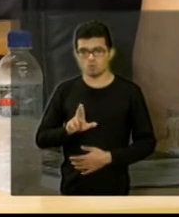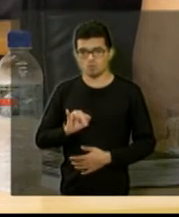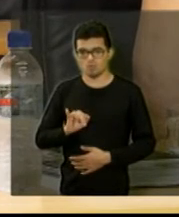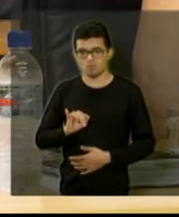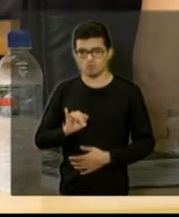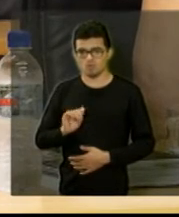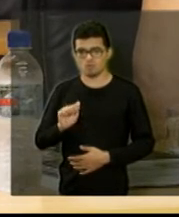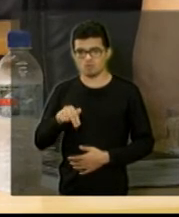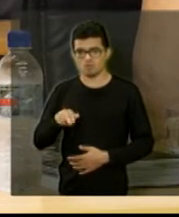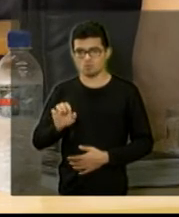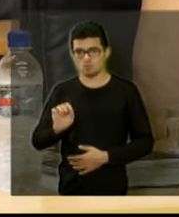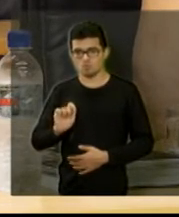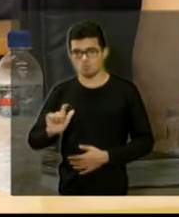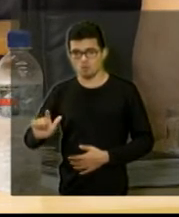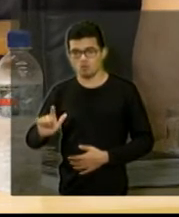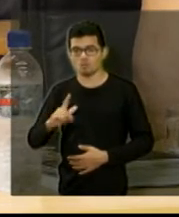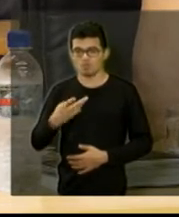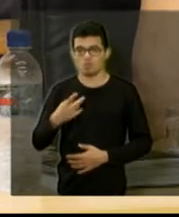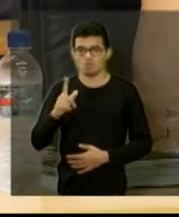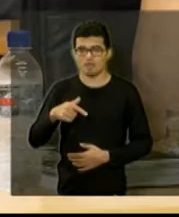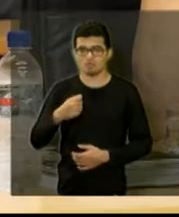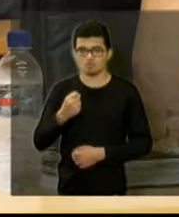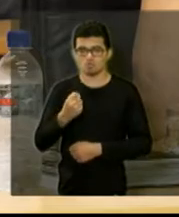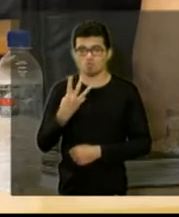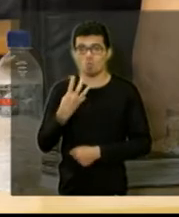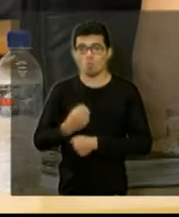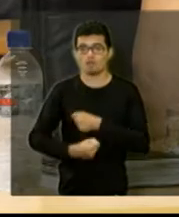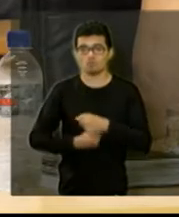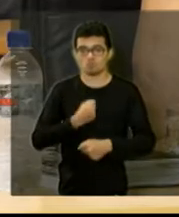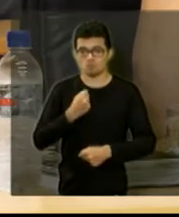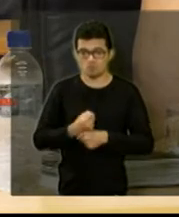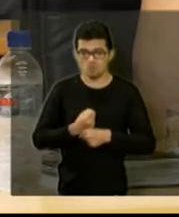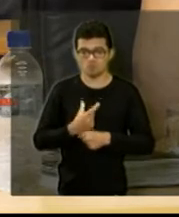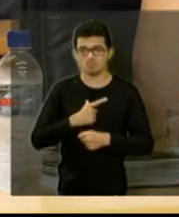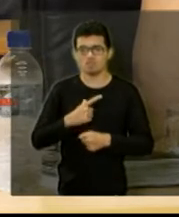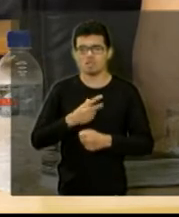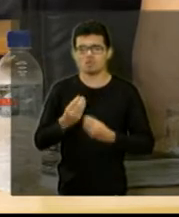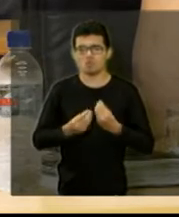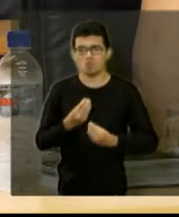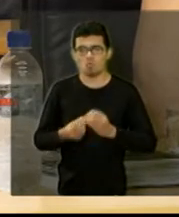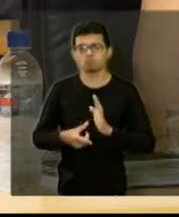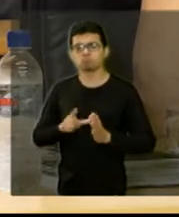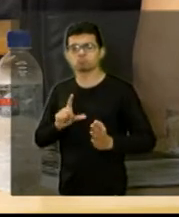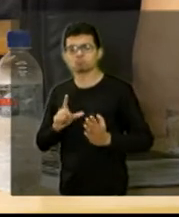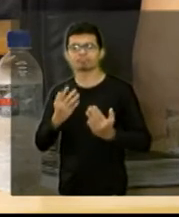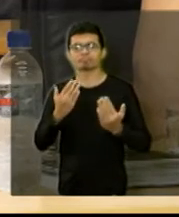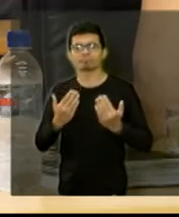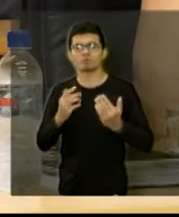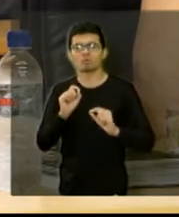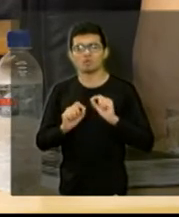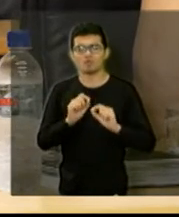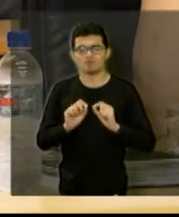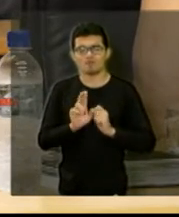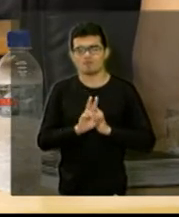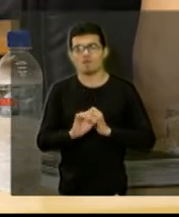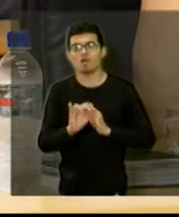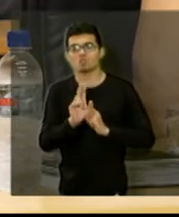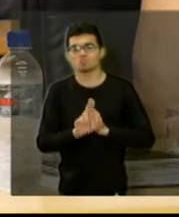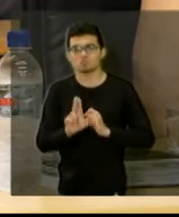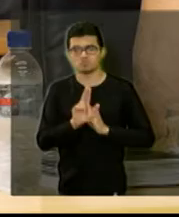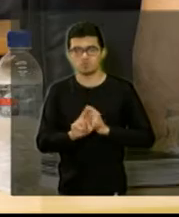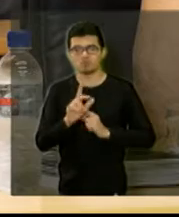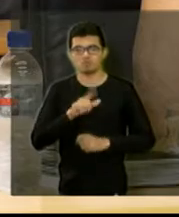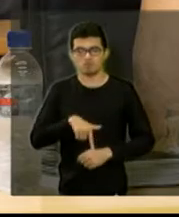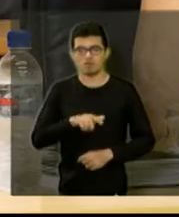o programa, previsão dos próximos quatro anos, e cada ano desses quatro anos vai ter então a lei de diretrizes